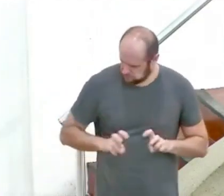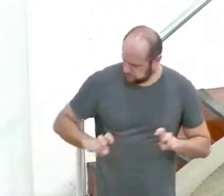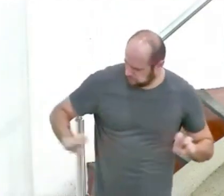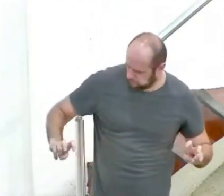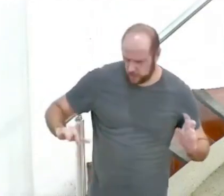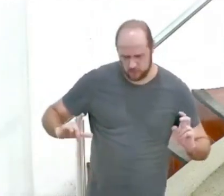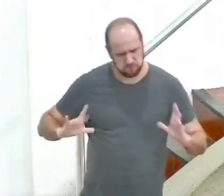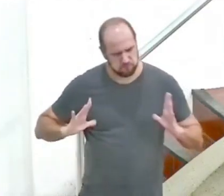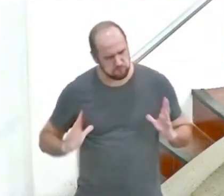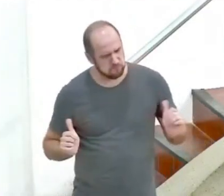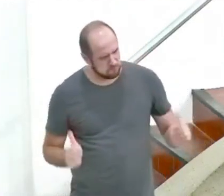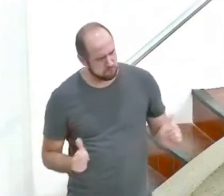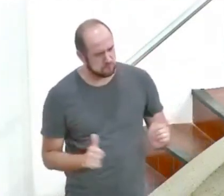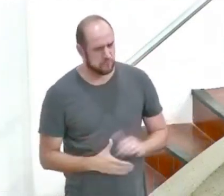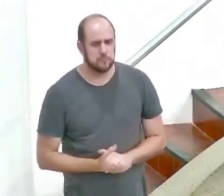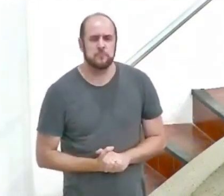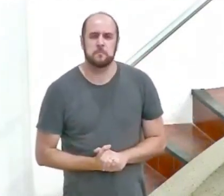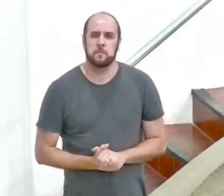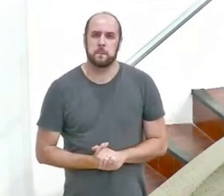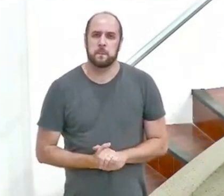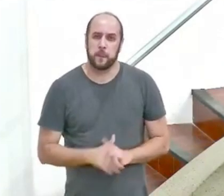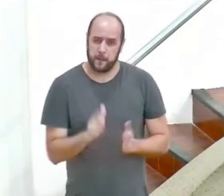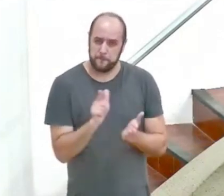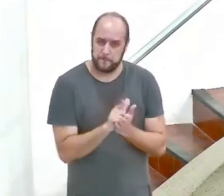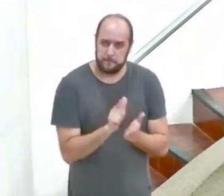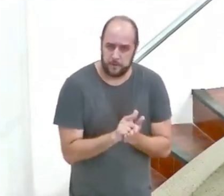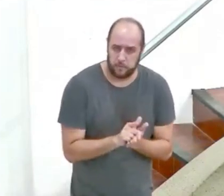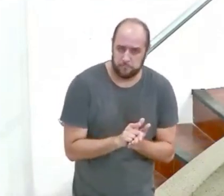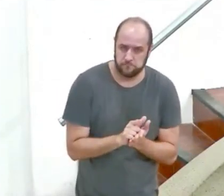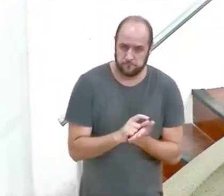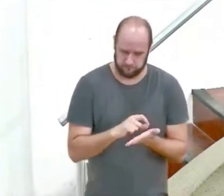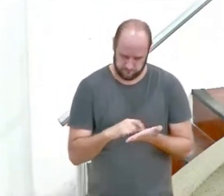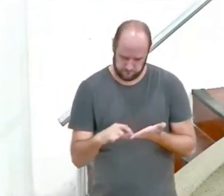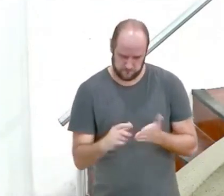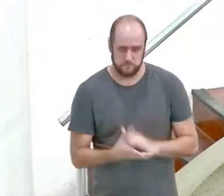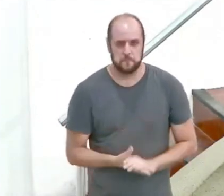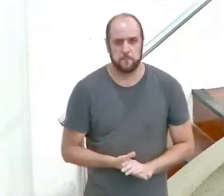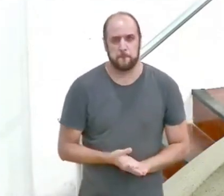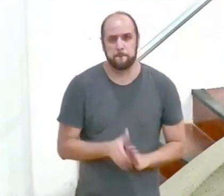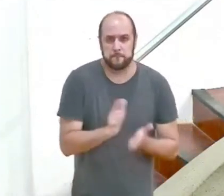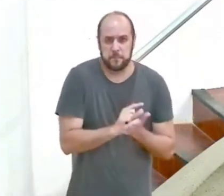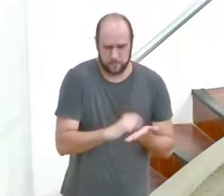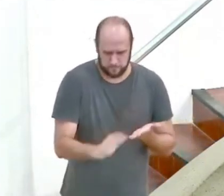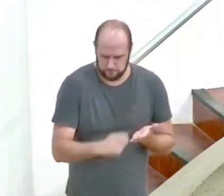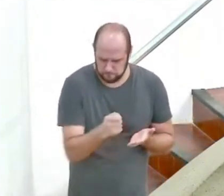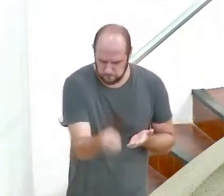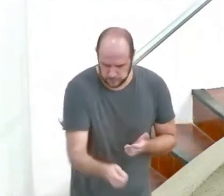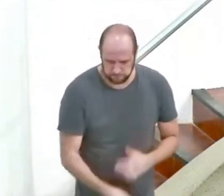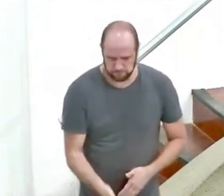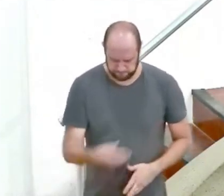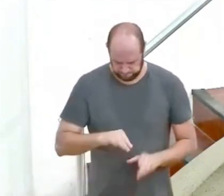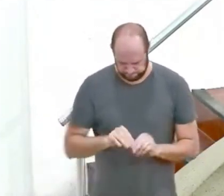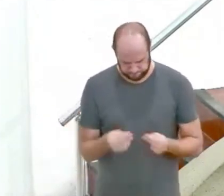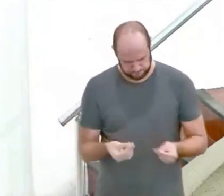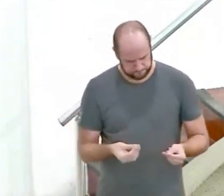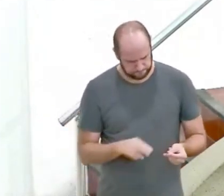seu lugar e eu trouxesse um papelzinho para você papelzinho diz Deus é